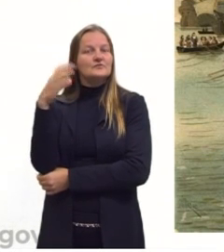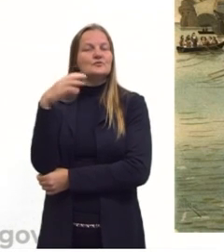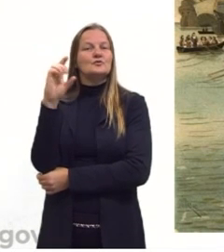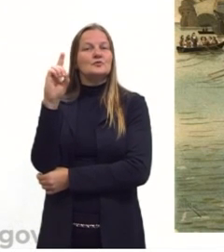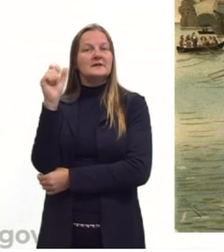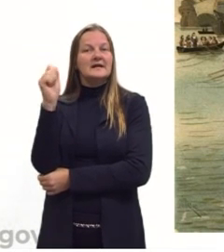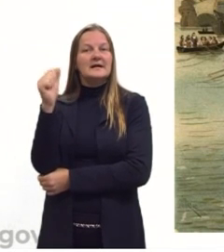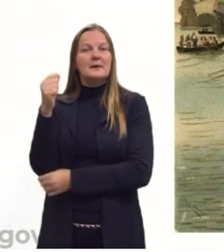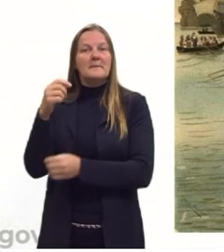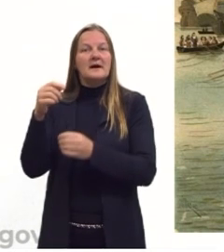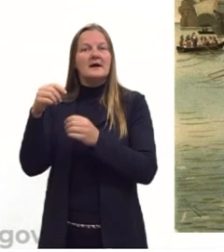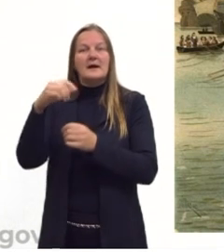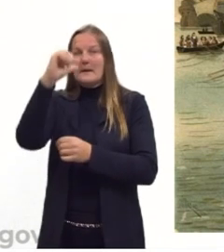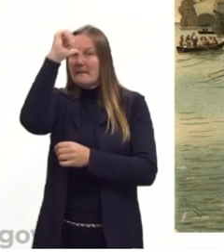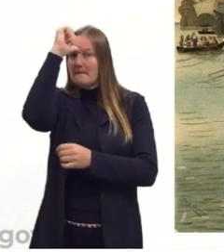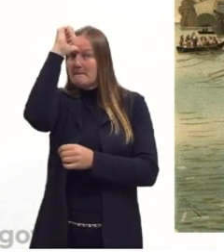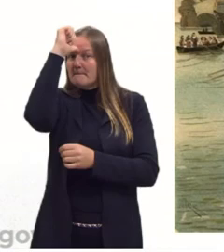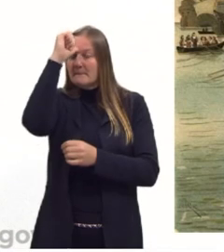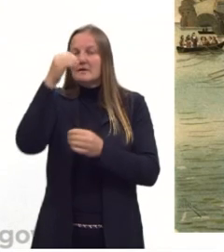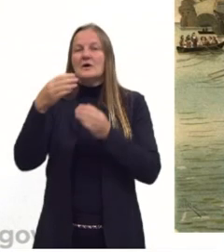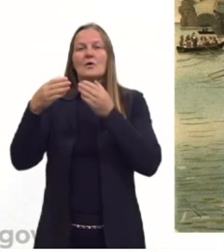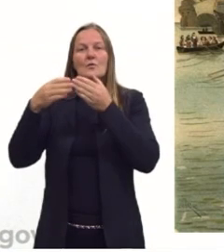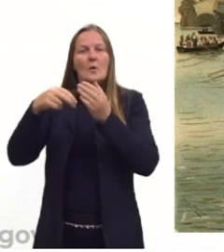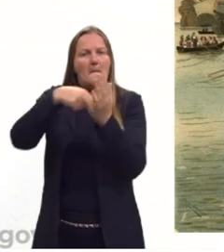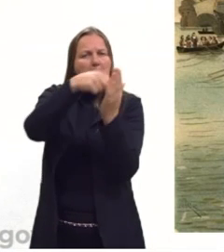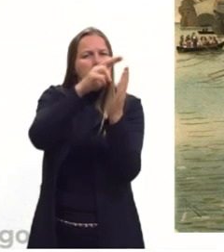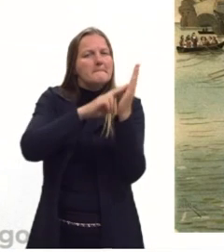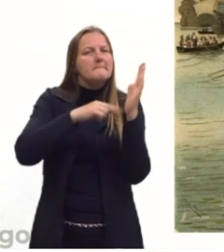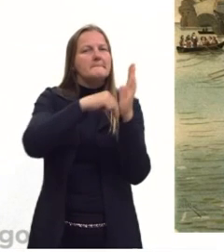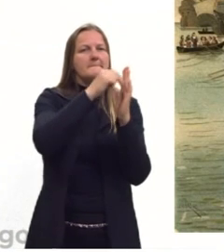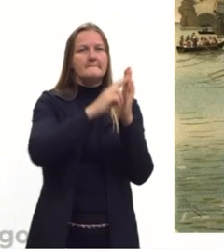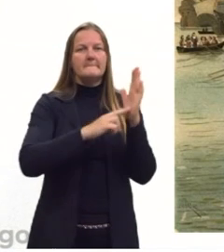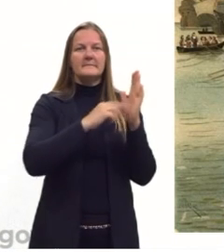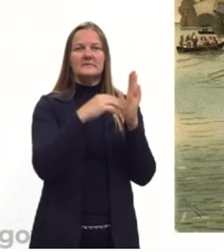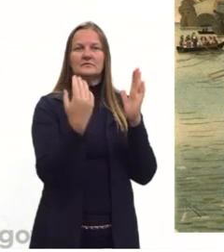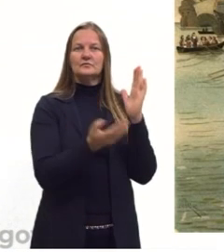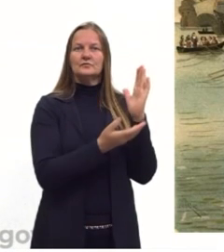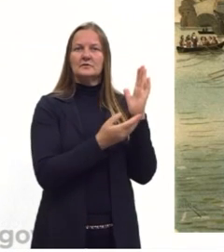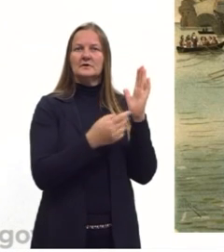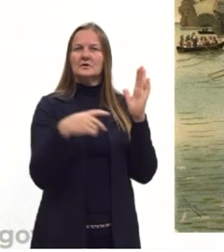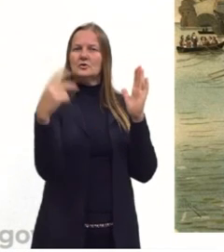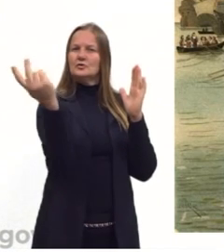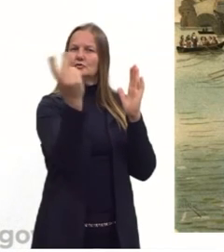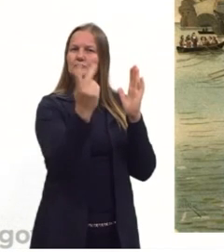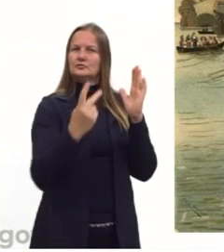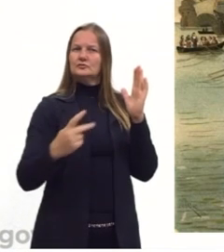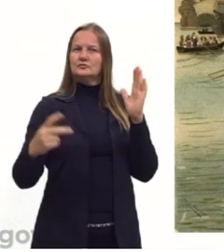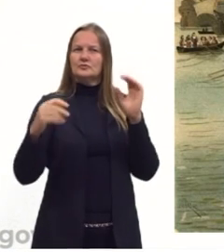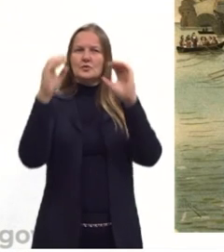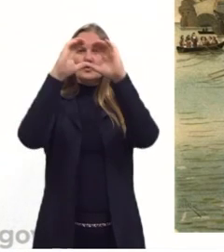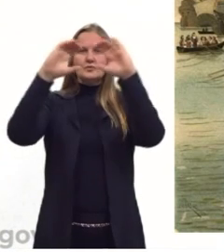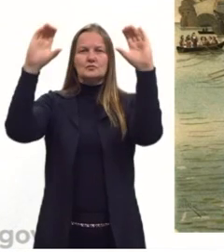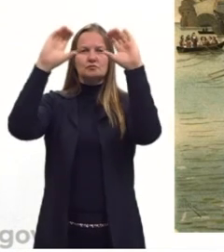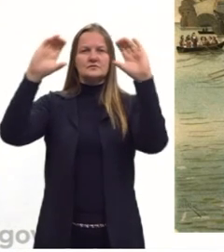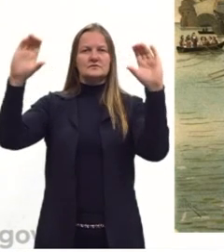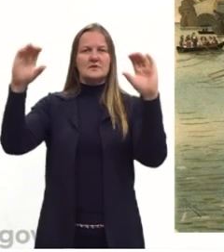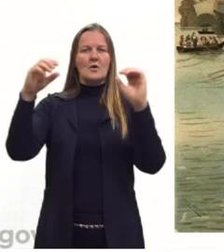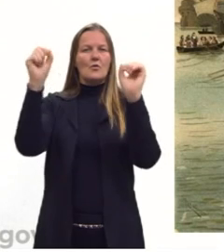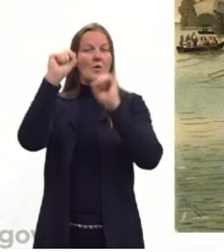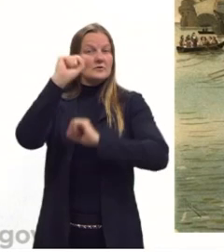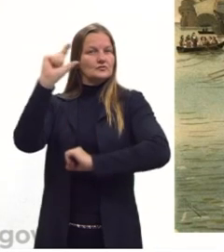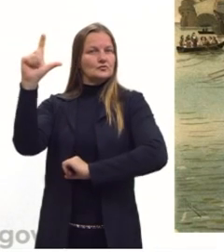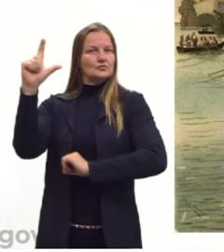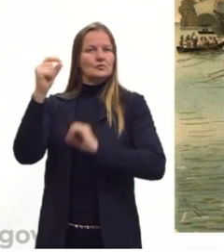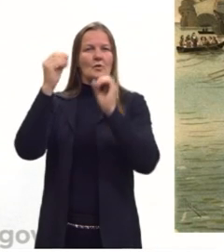1497. Uma pintura. Aqui a gente tem uma paisagem, no fundo do céu azul,